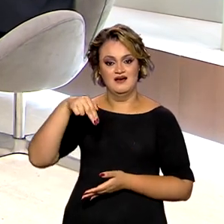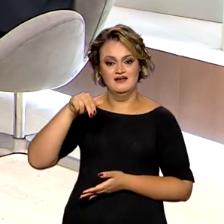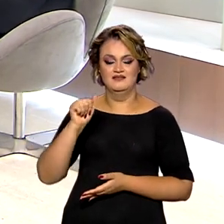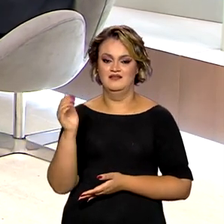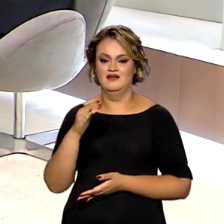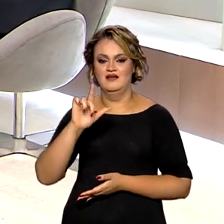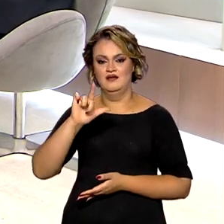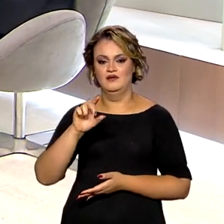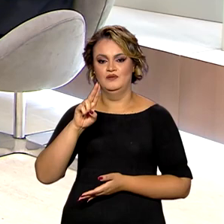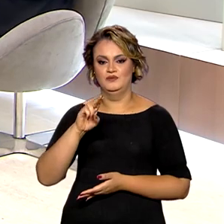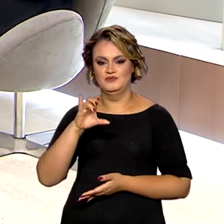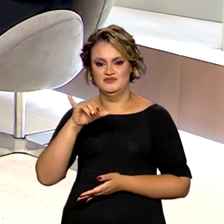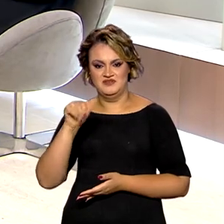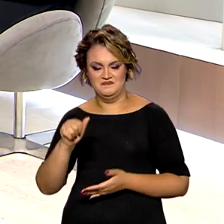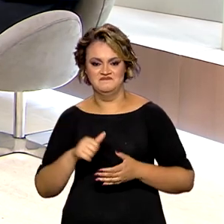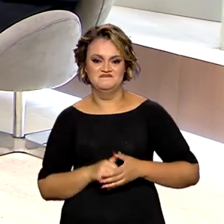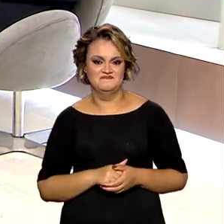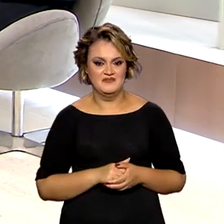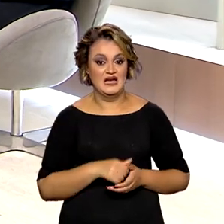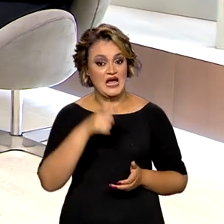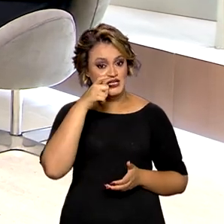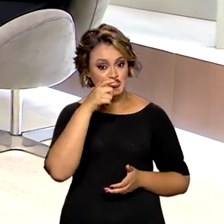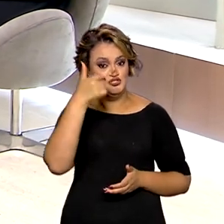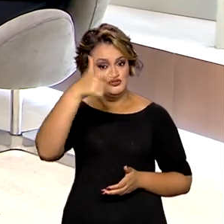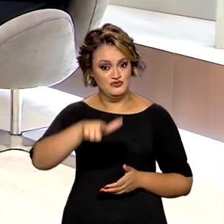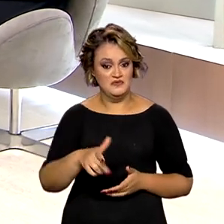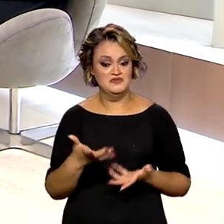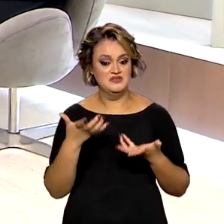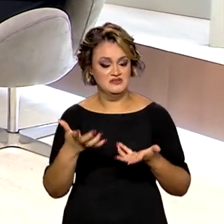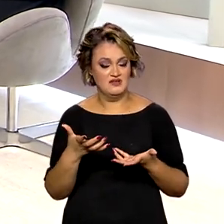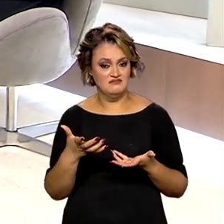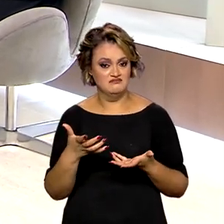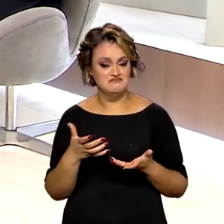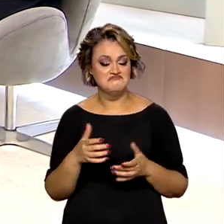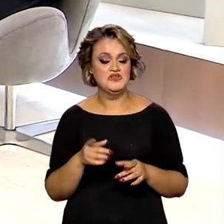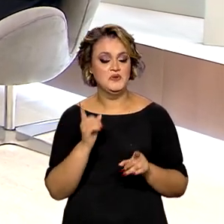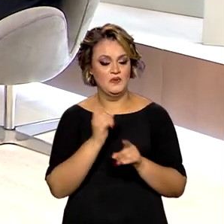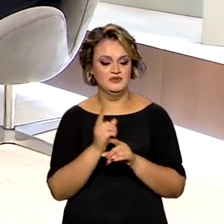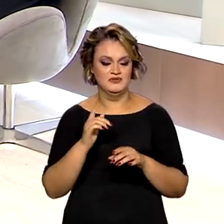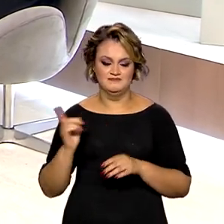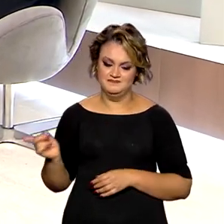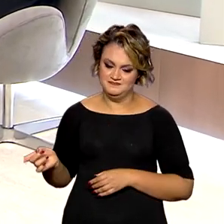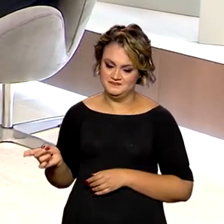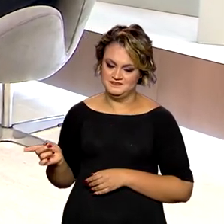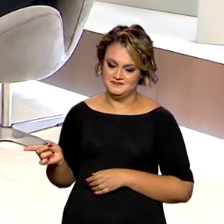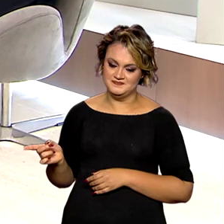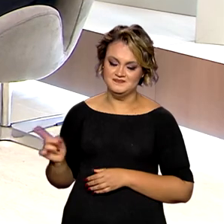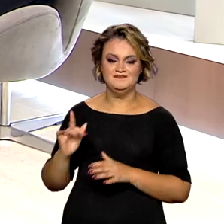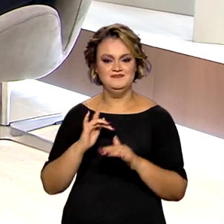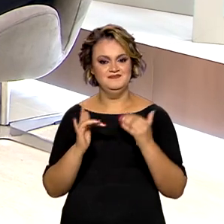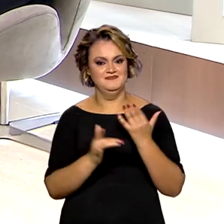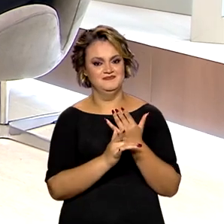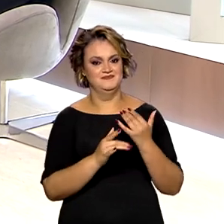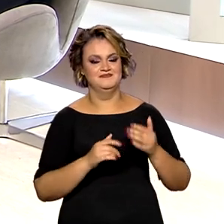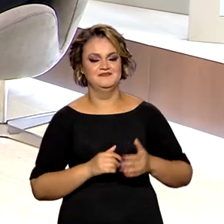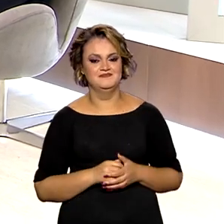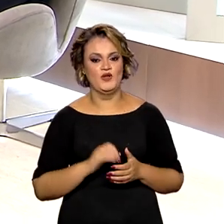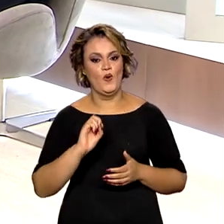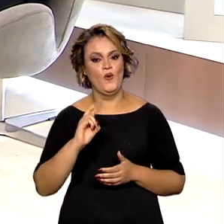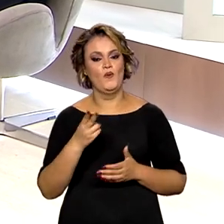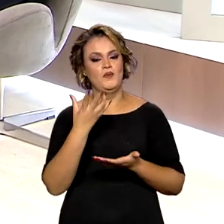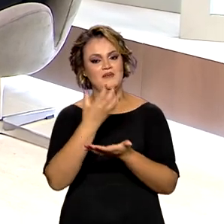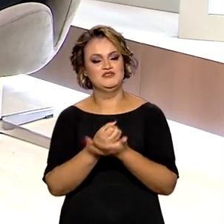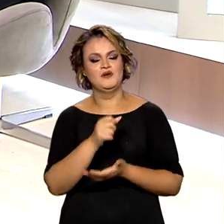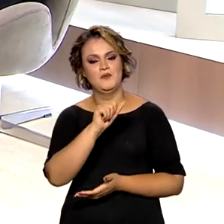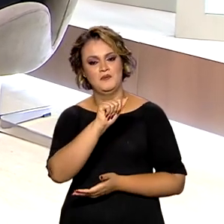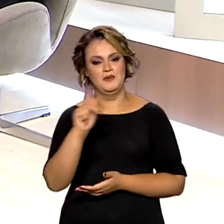Lúcia Munhoz dos Reis. Se você quiser rever esta ou outras entrevistas, é só acompanhar as nossas redes sociais ou baixar